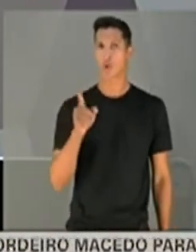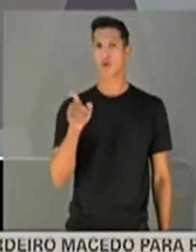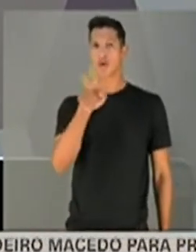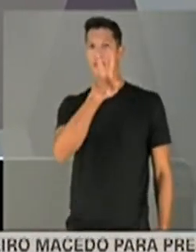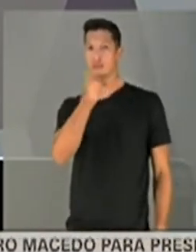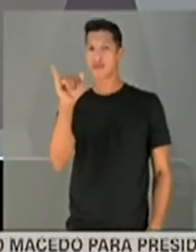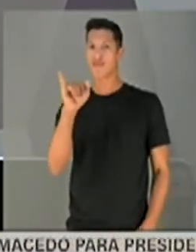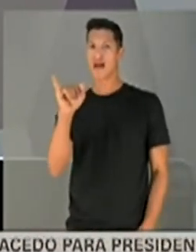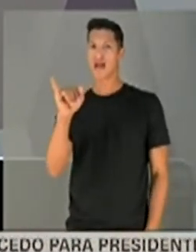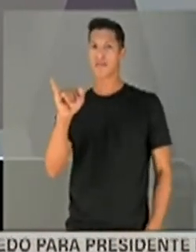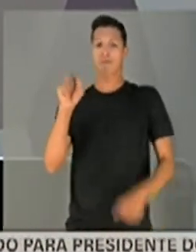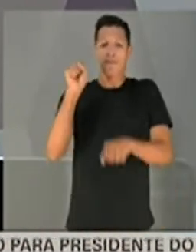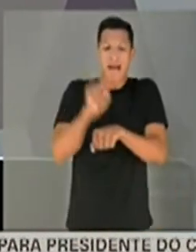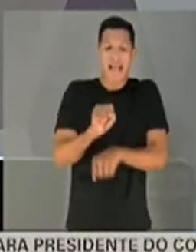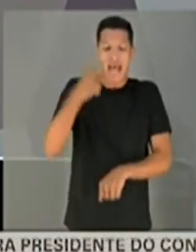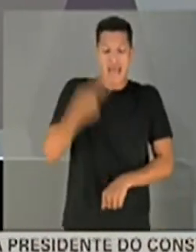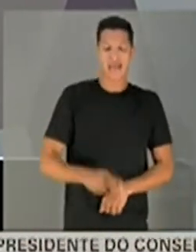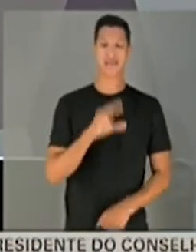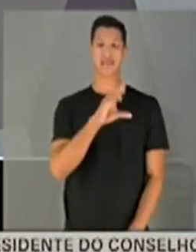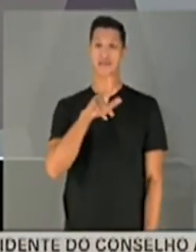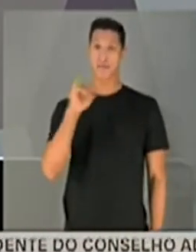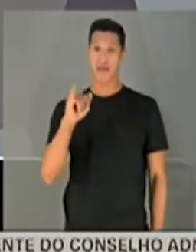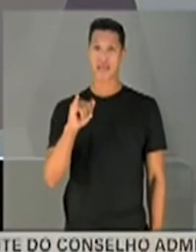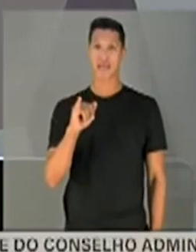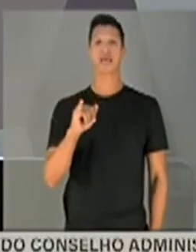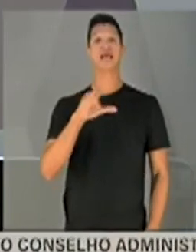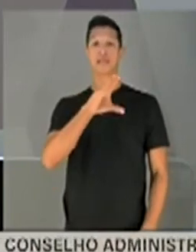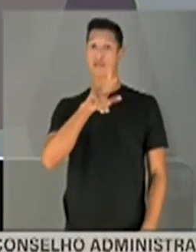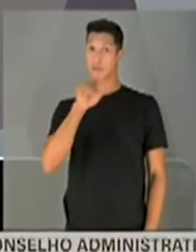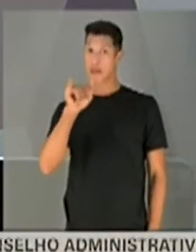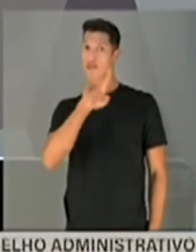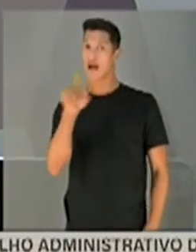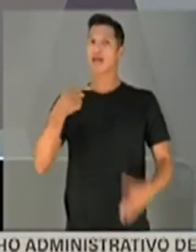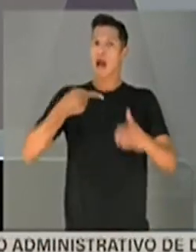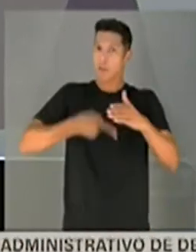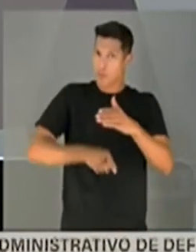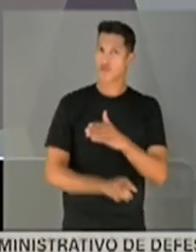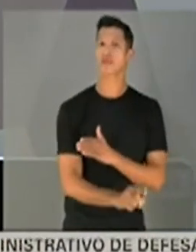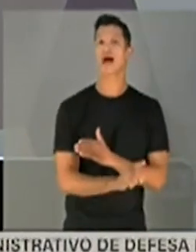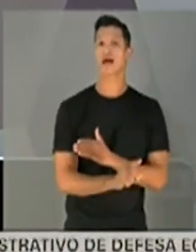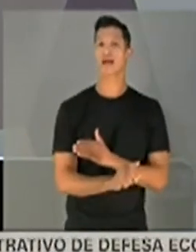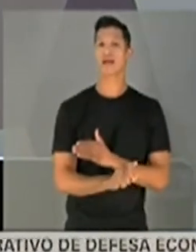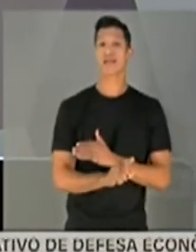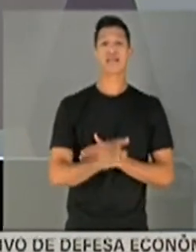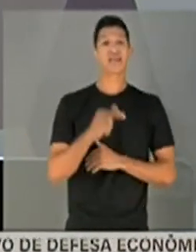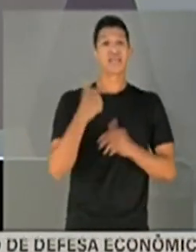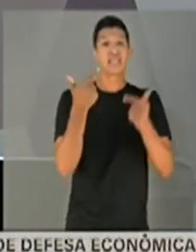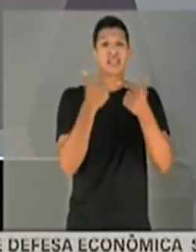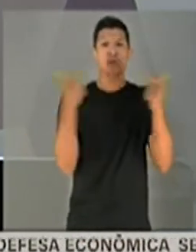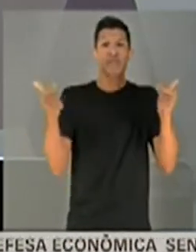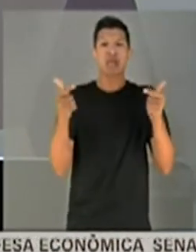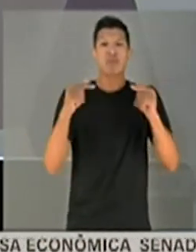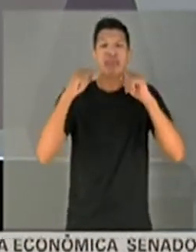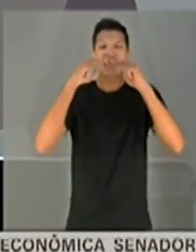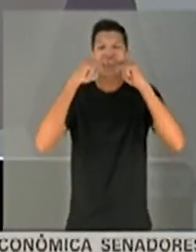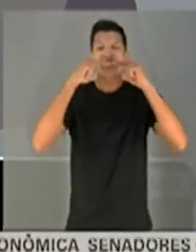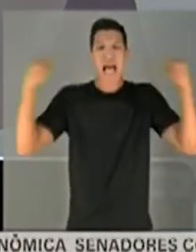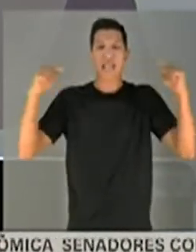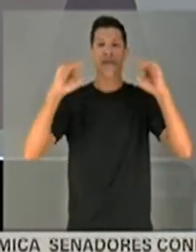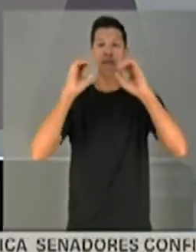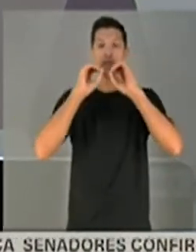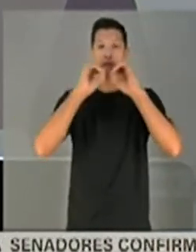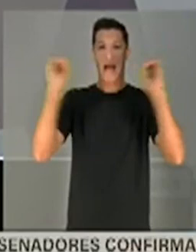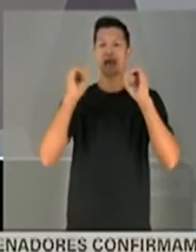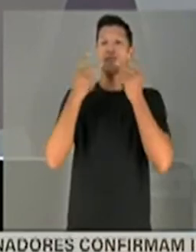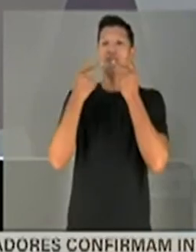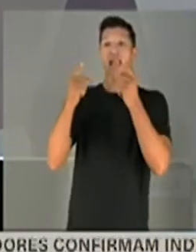vai parar a CPI. A CPI vai se aprofundar. Não tenho nenhuma linha para falar sobre